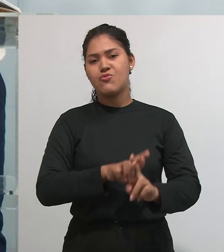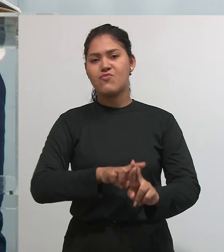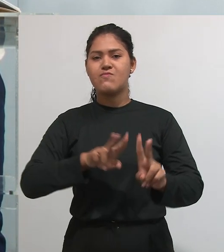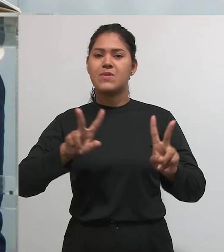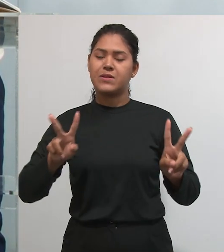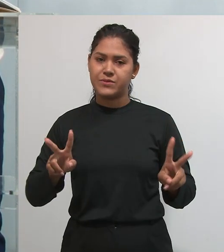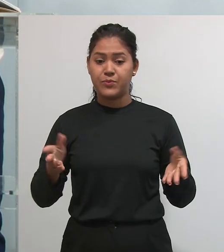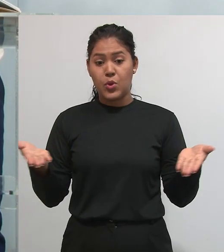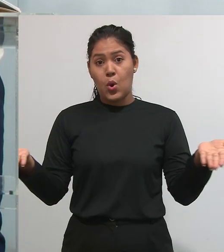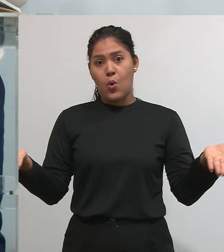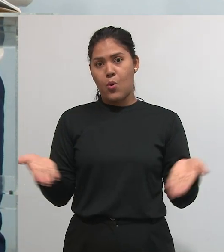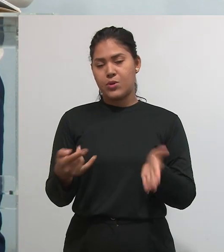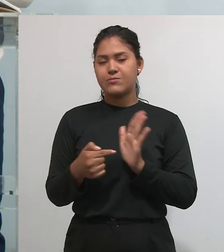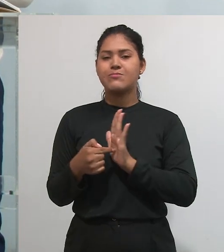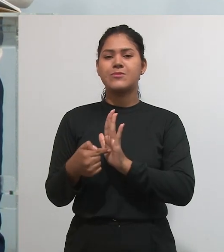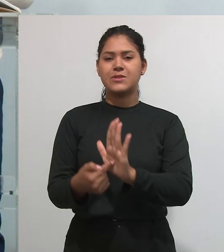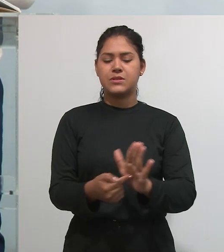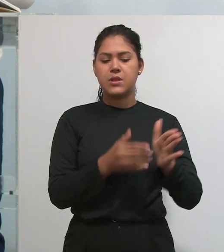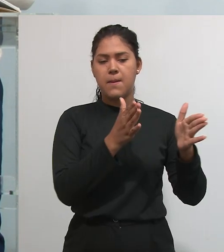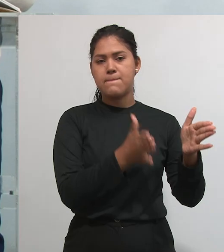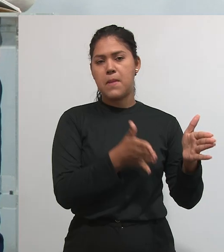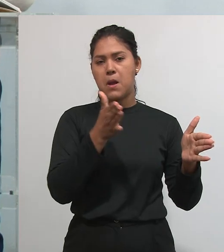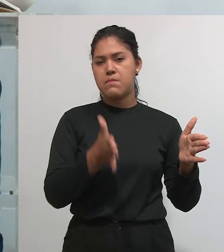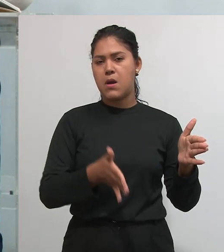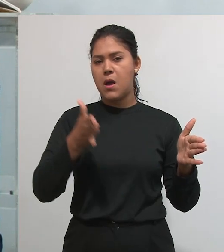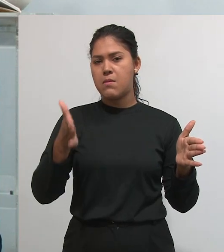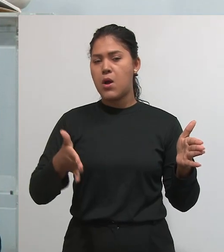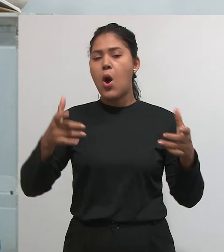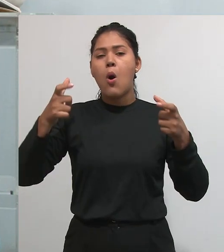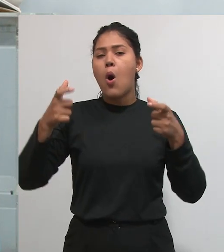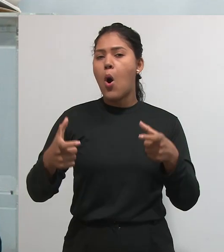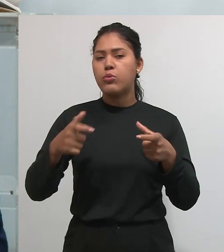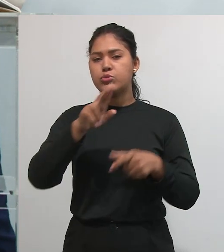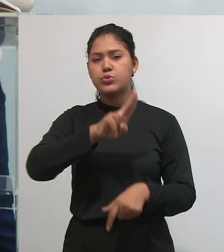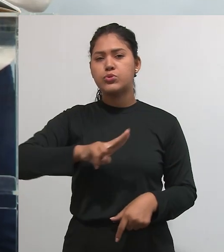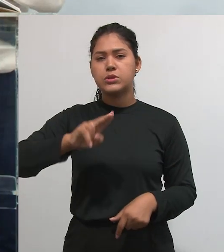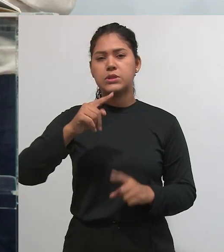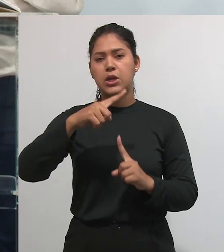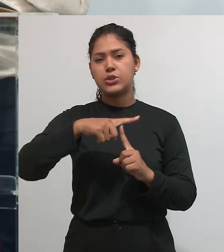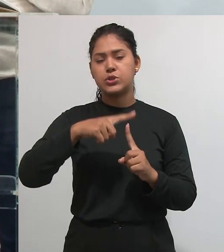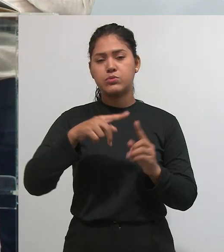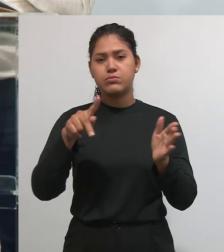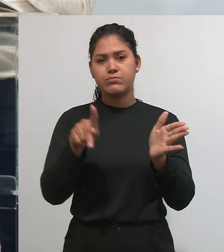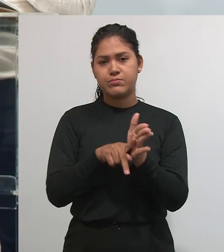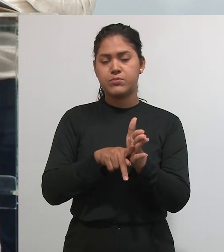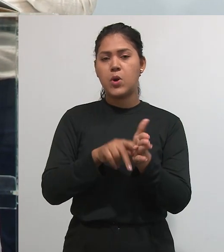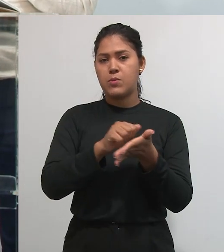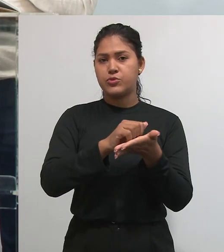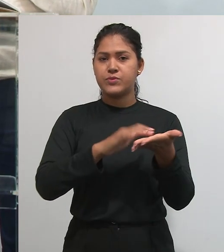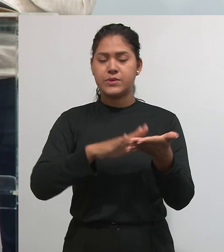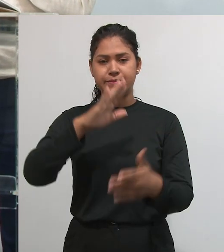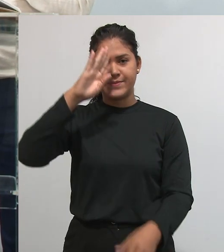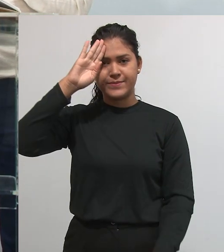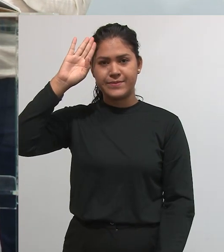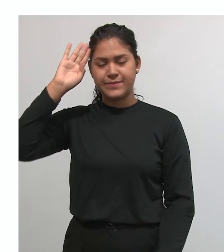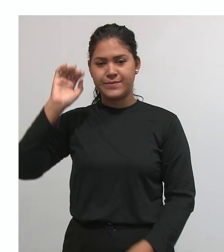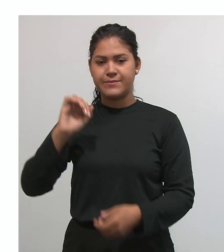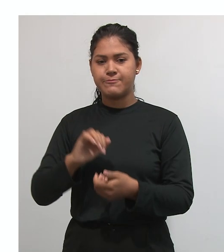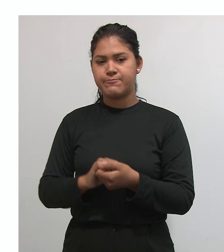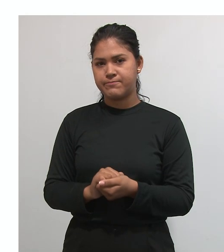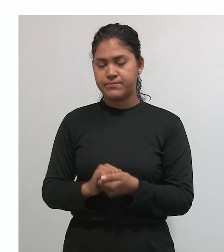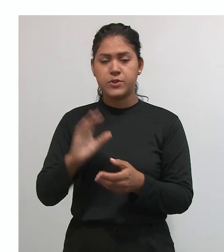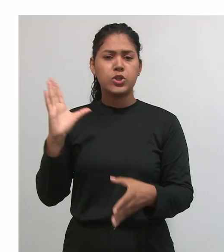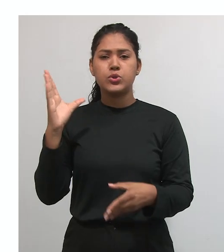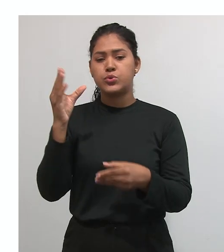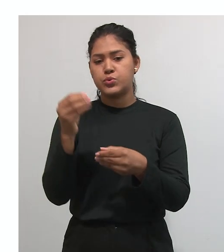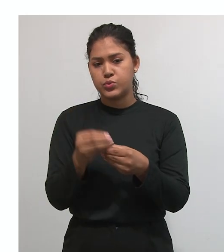Cada um dessas modalidades, onde que elas vão ser mais aplicáveis ou não? Vamos lá, em suma,